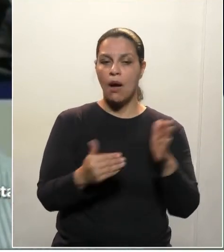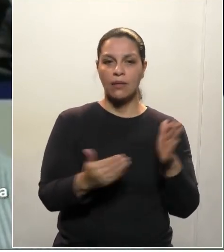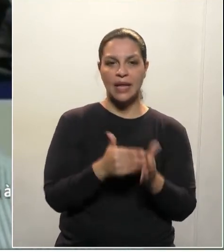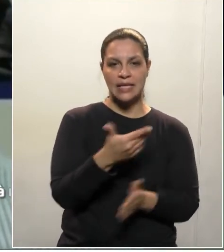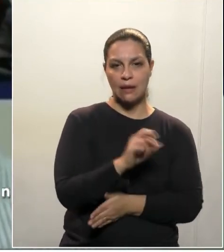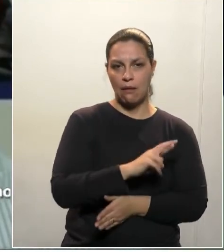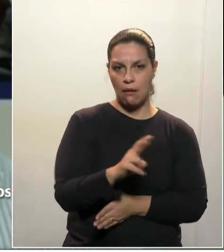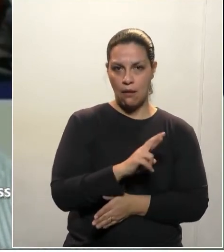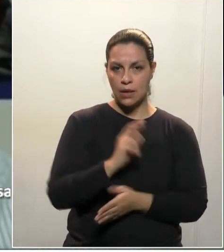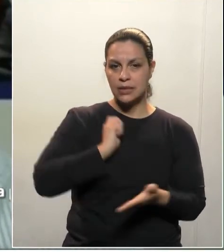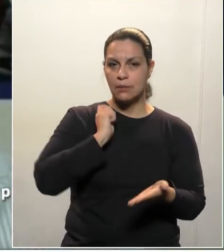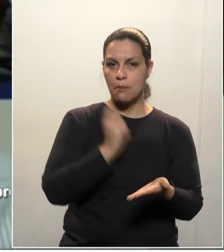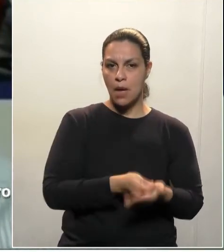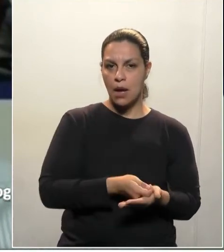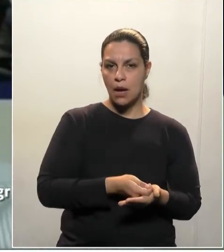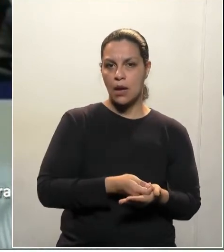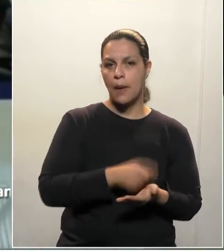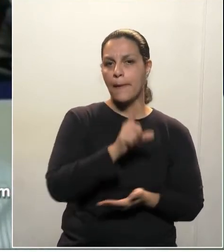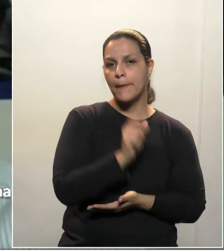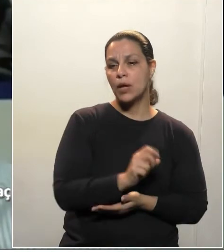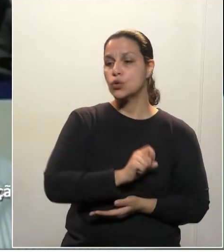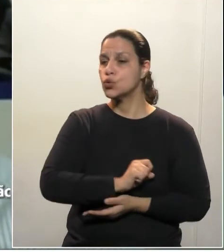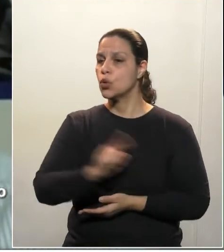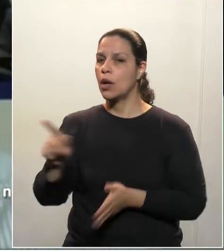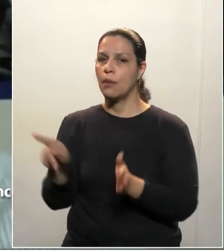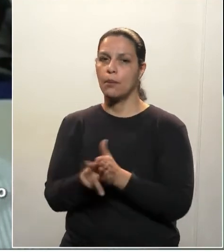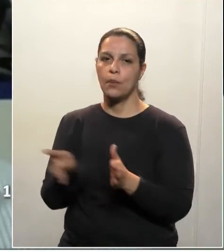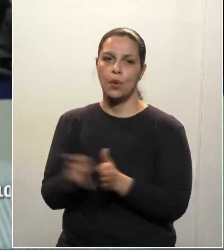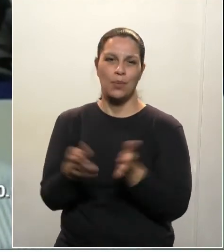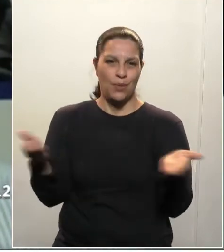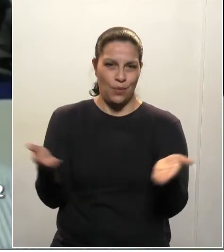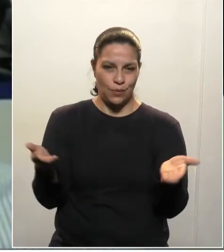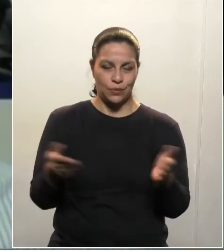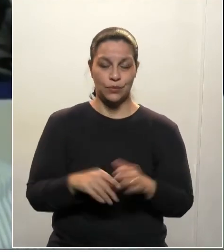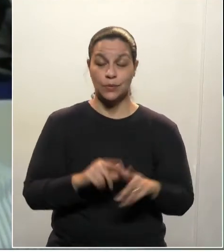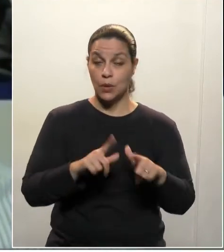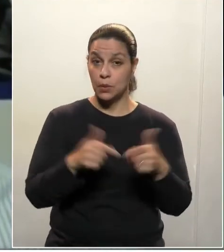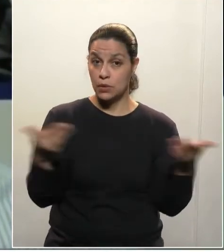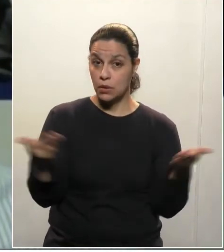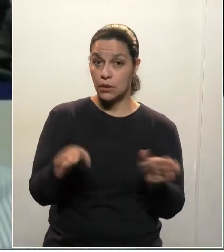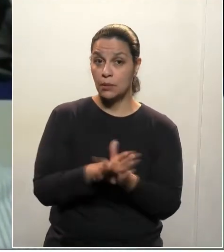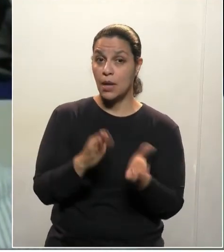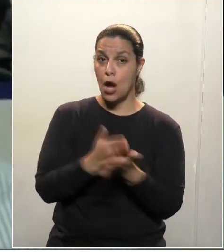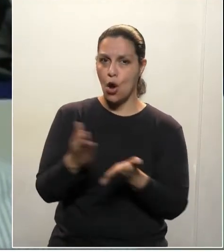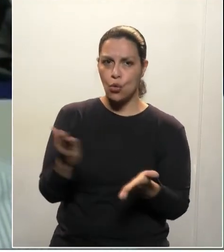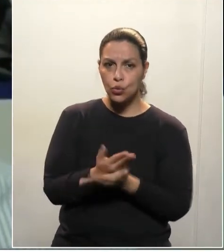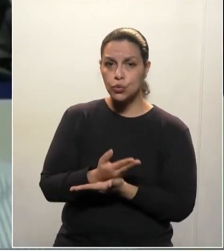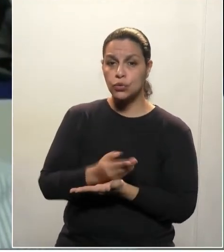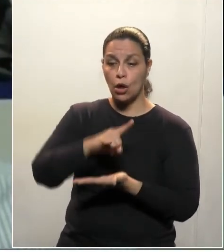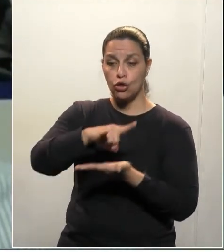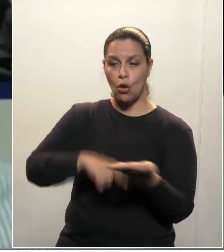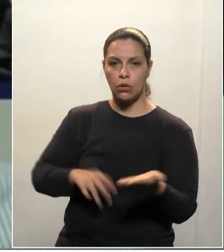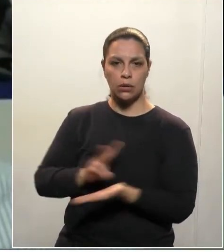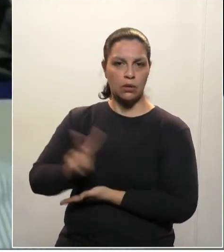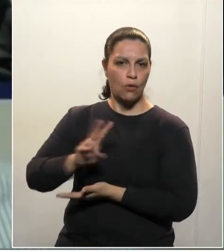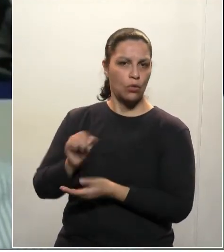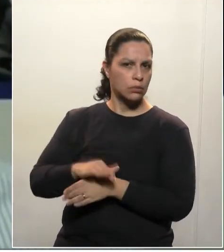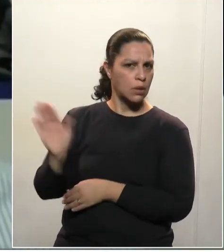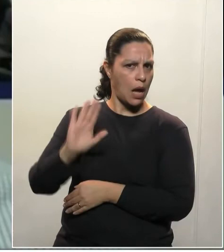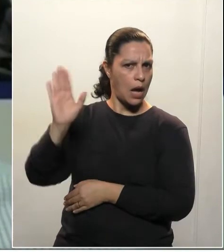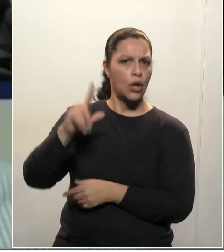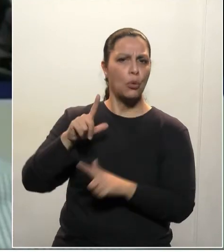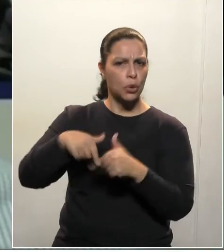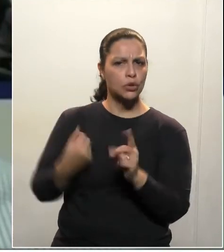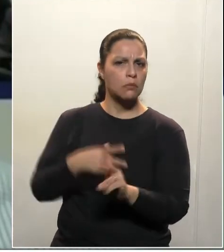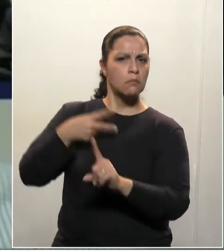$ vão pagar muito menos do que são cobrados hoje. E, claro, aqueles títulos de valor muito altos serão cobrados